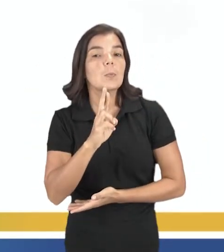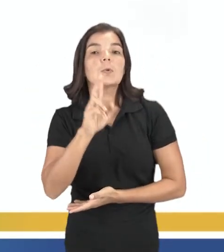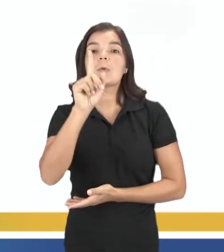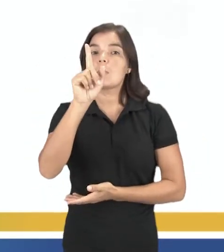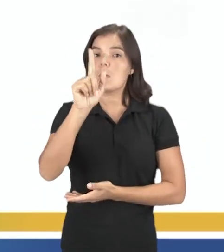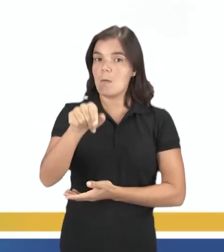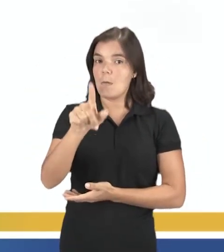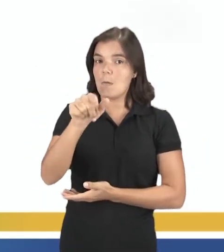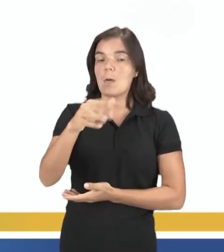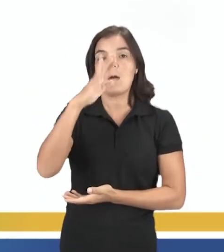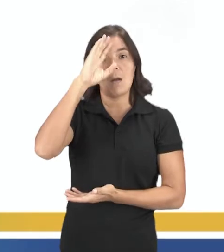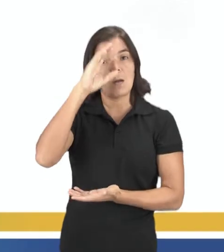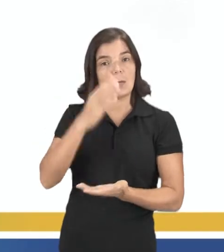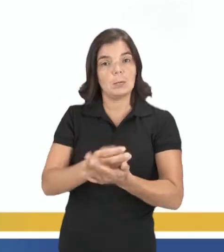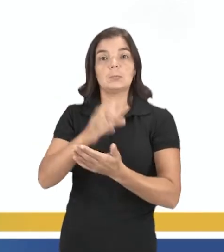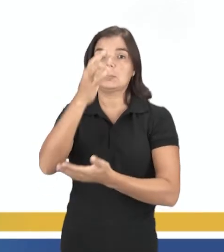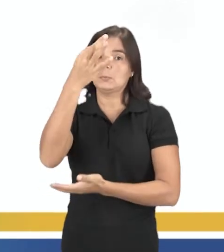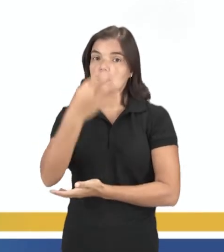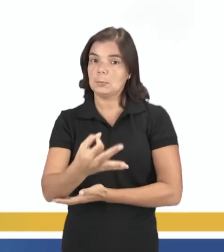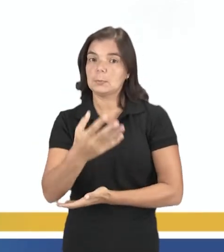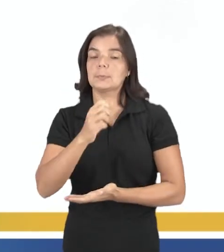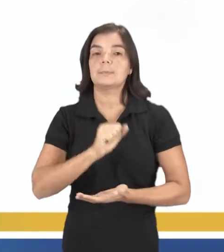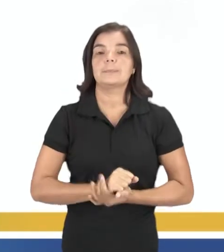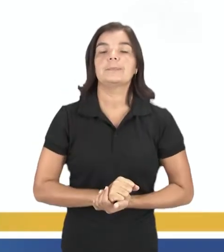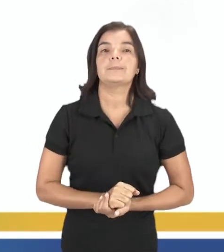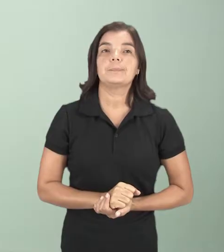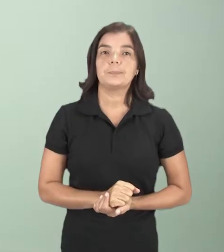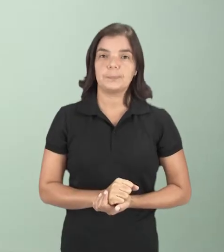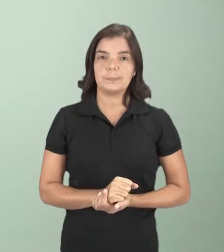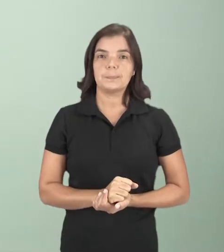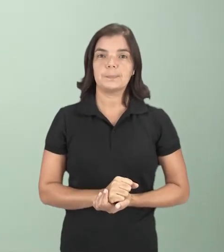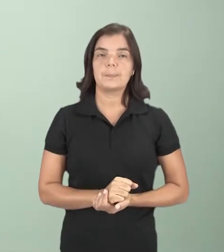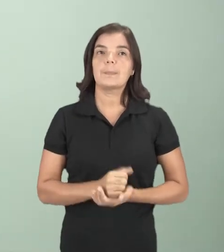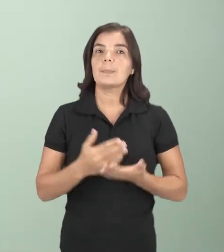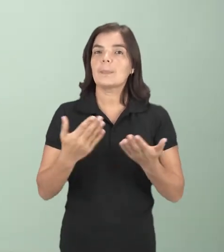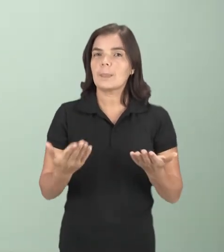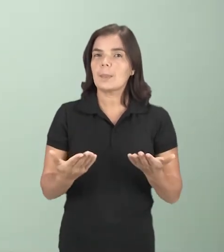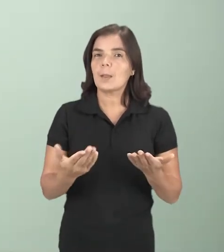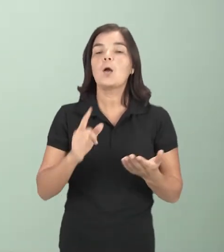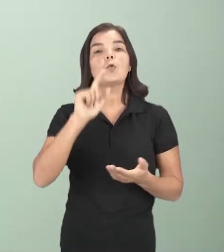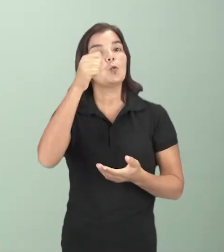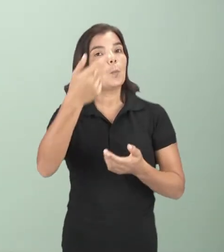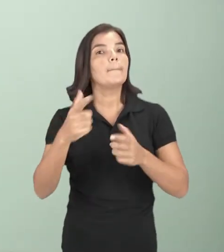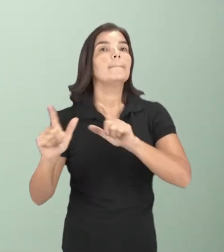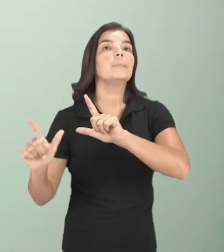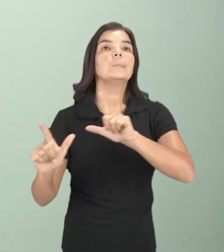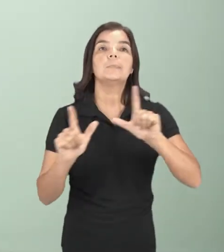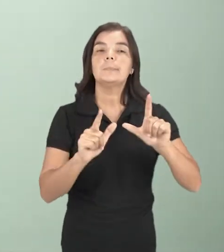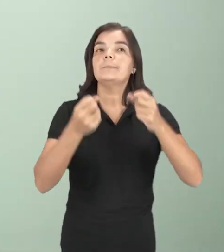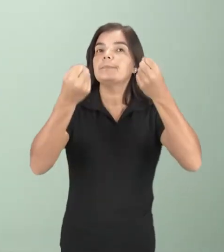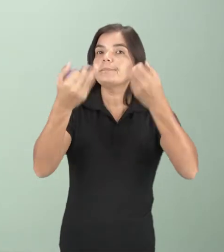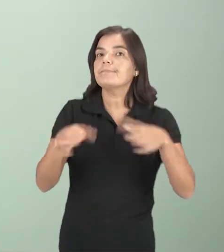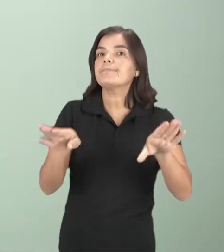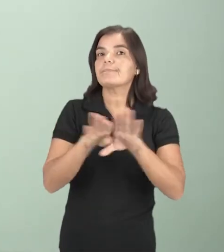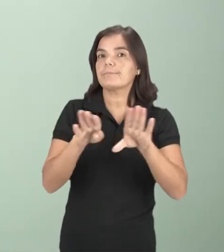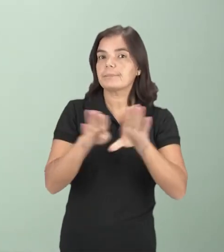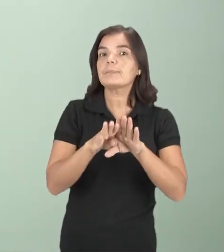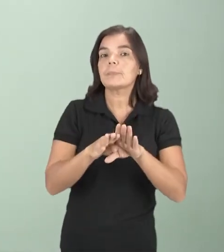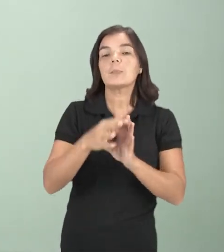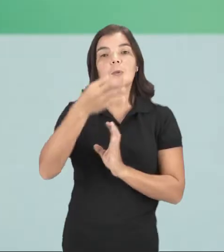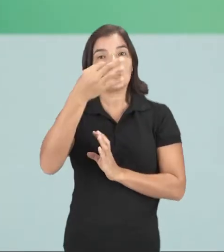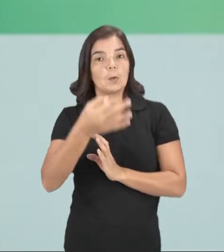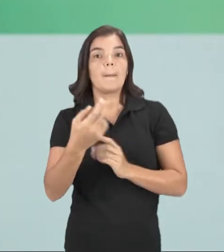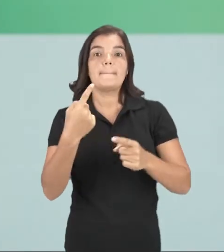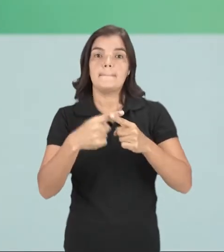você acredita que possa ser a alternativa correta? No próximo slide nós vamos falar tanto da alternativa